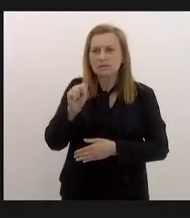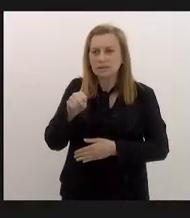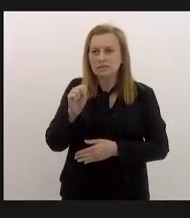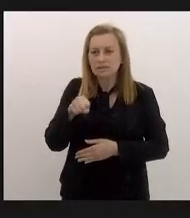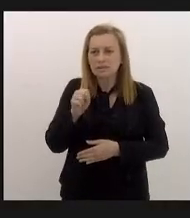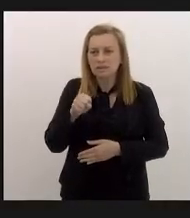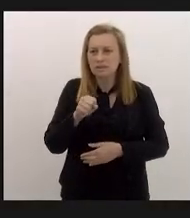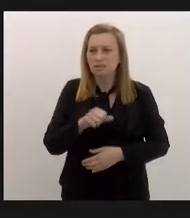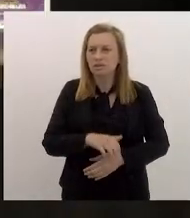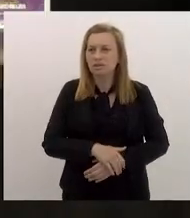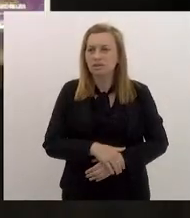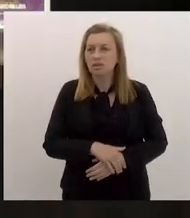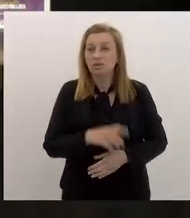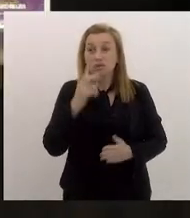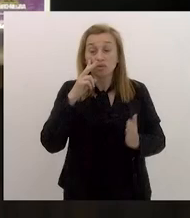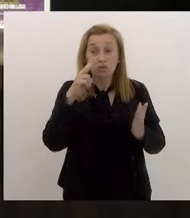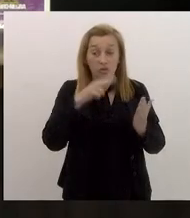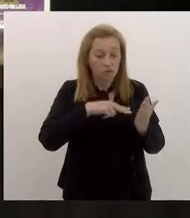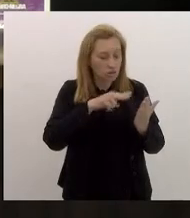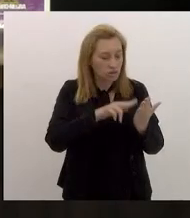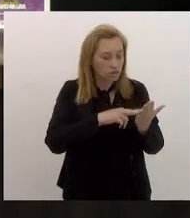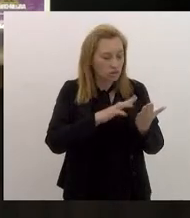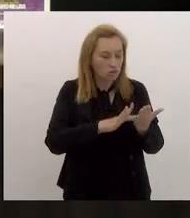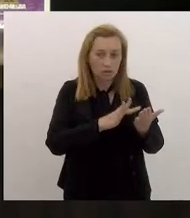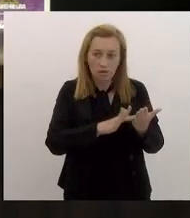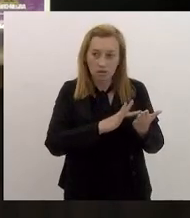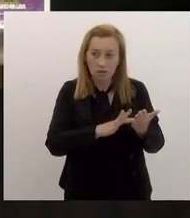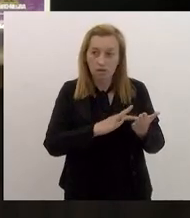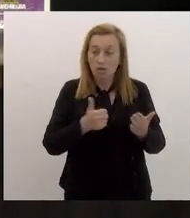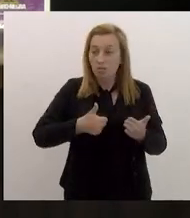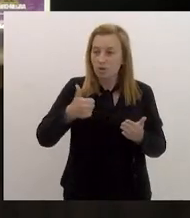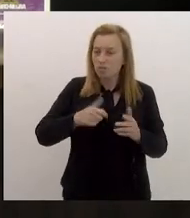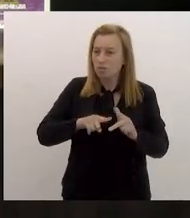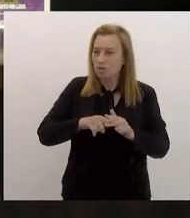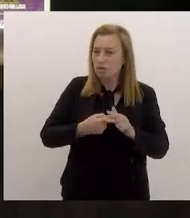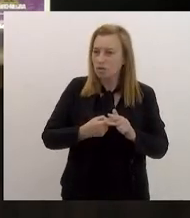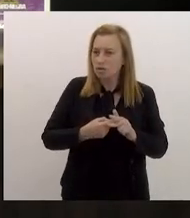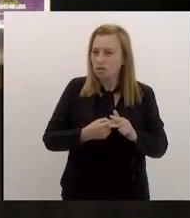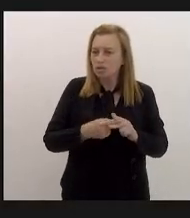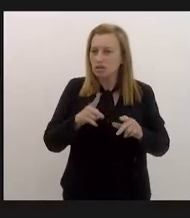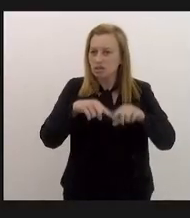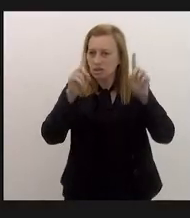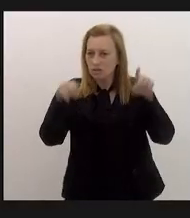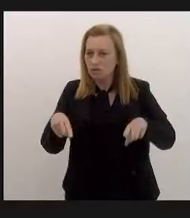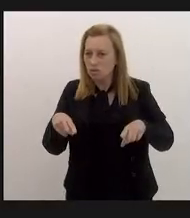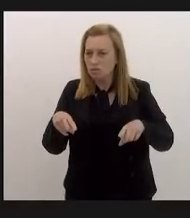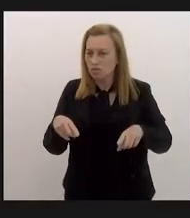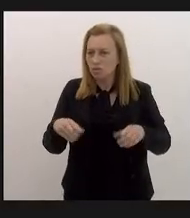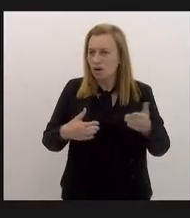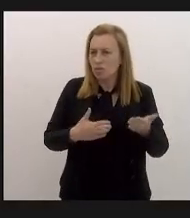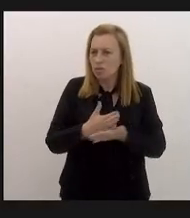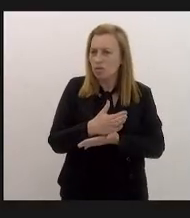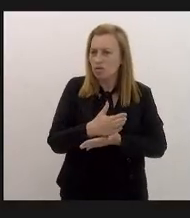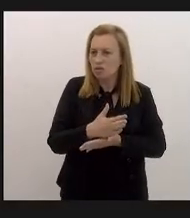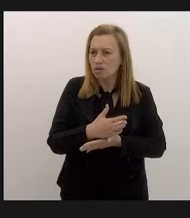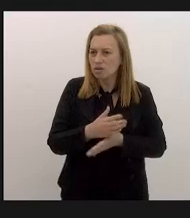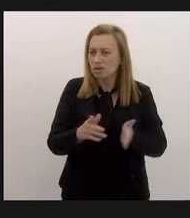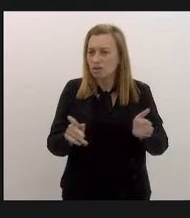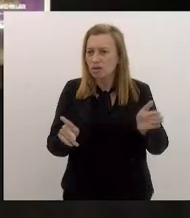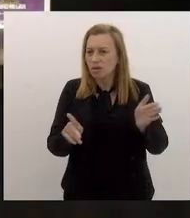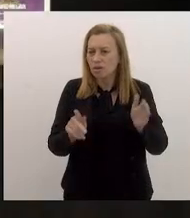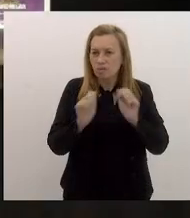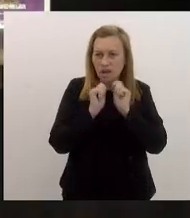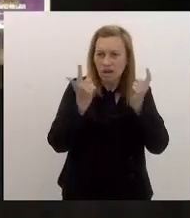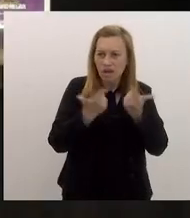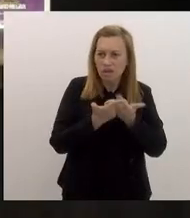no Globo agora. Estou passando a vista aqui. governo precisa revisar reajuste para servidores aprovados pela LERJ. O